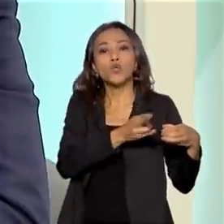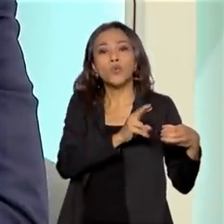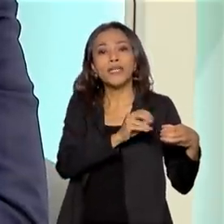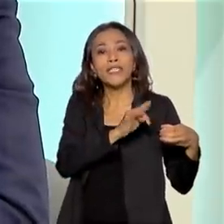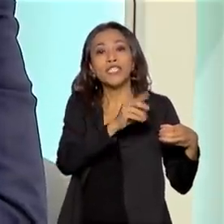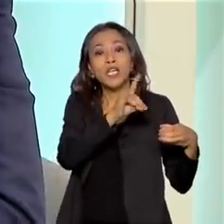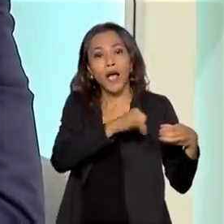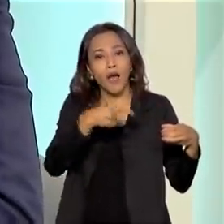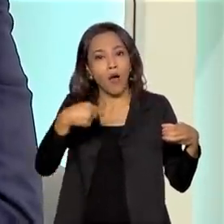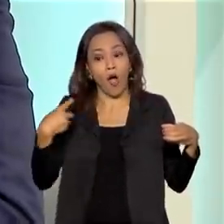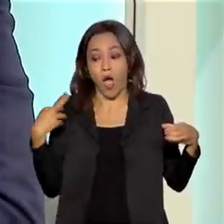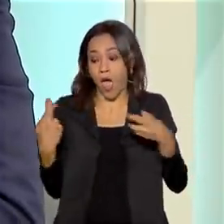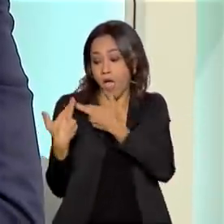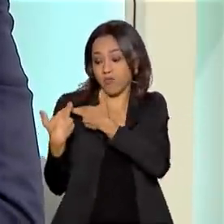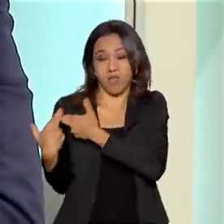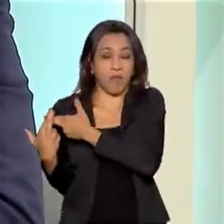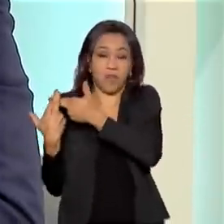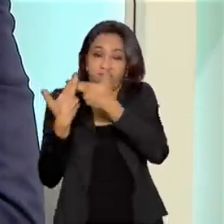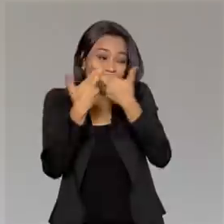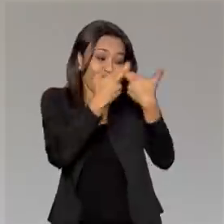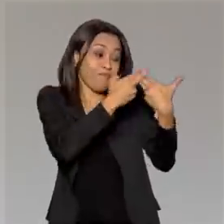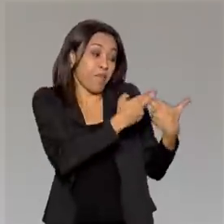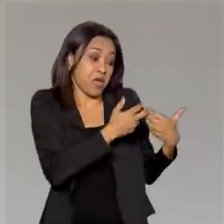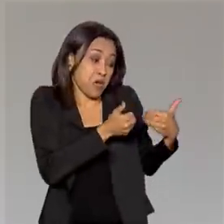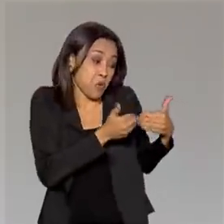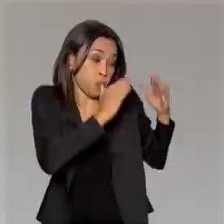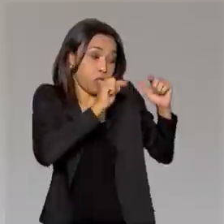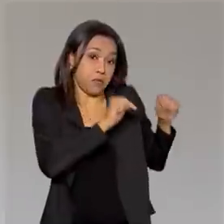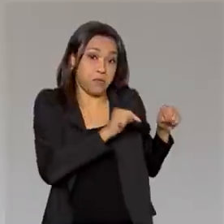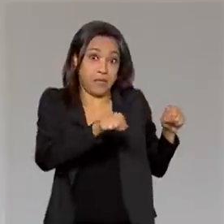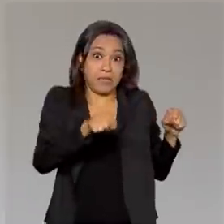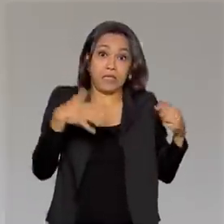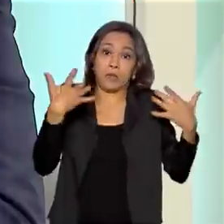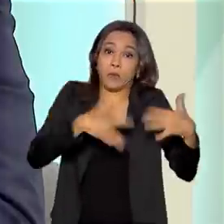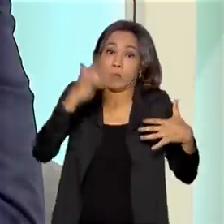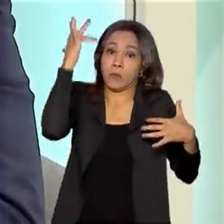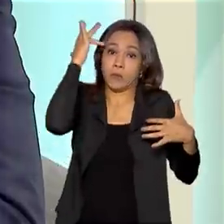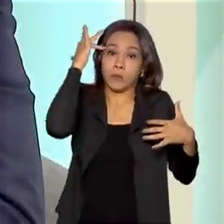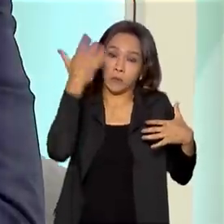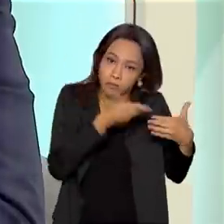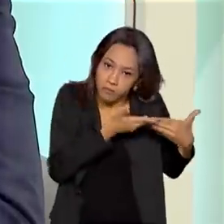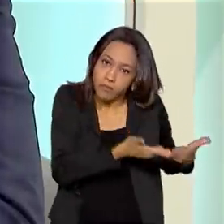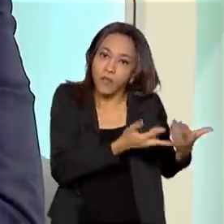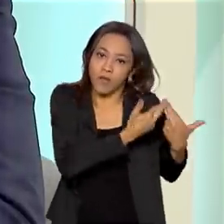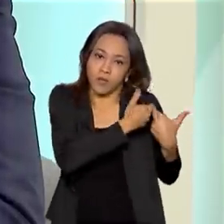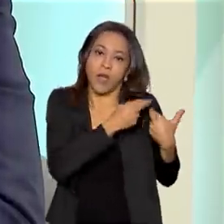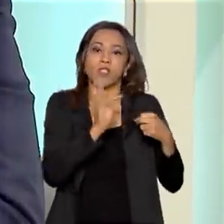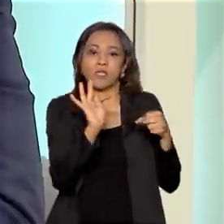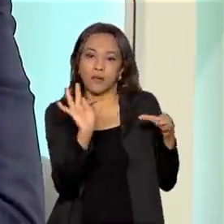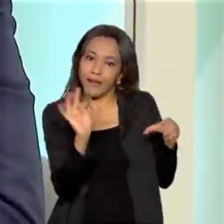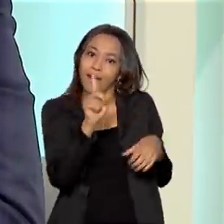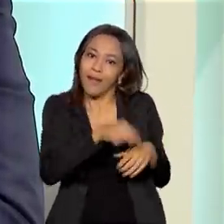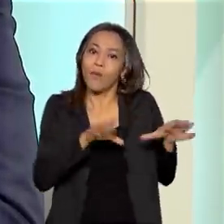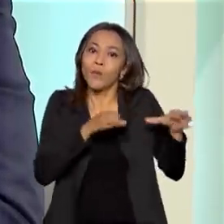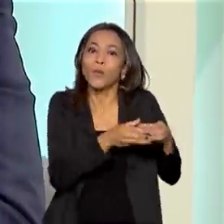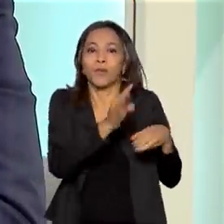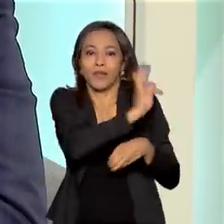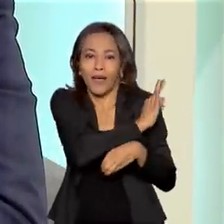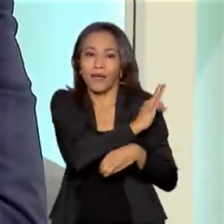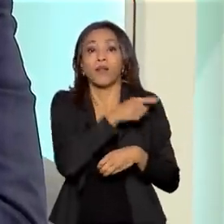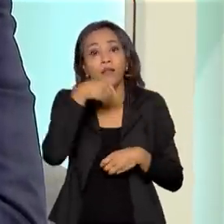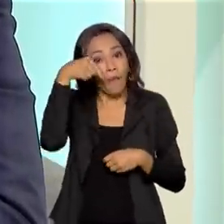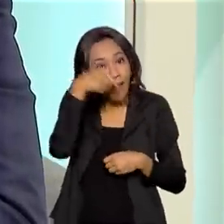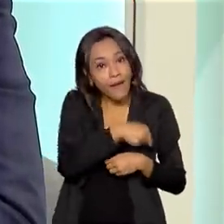cuide disso porque aqui eu não tenho condição de cuidar. Isso é uma autarquia clássica. Então, o Ibram é uma autarquia clássica na administração